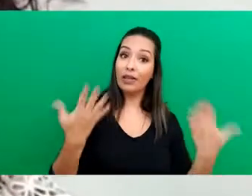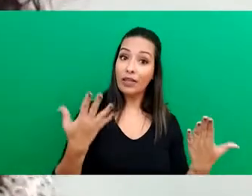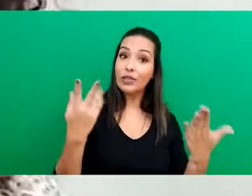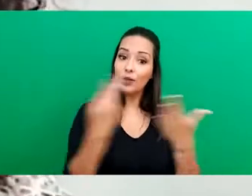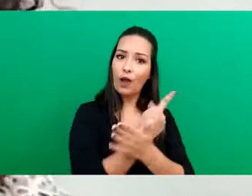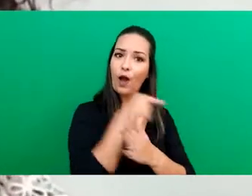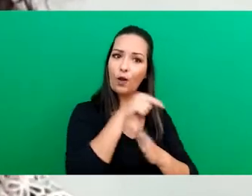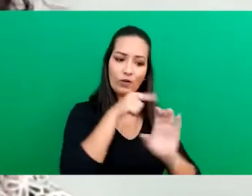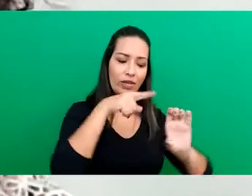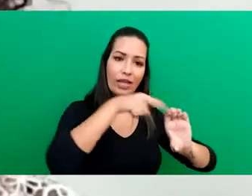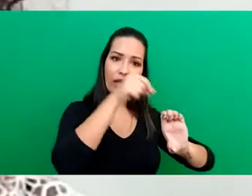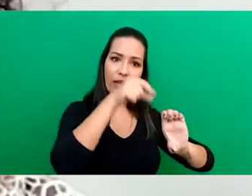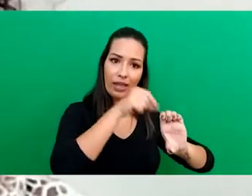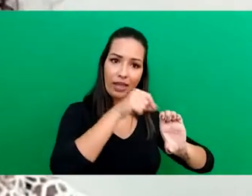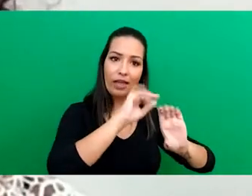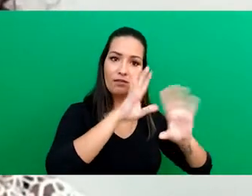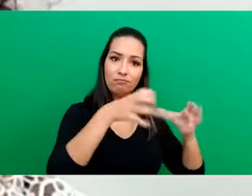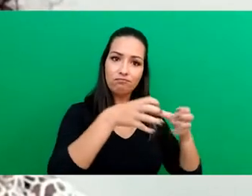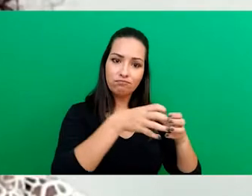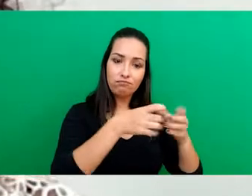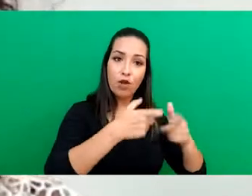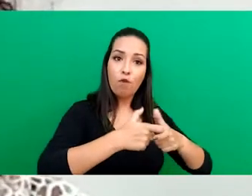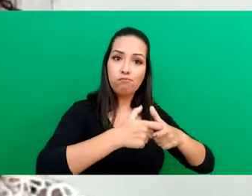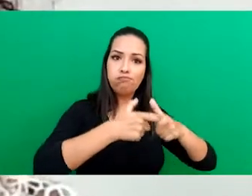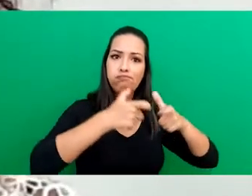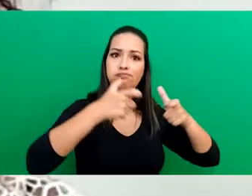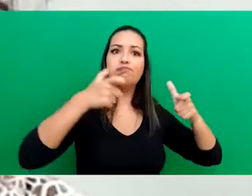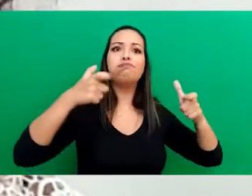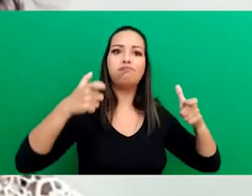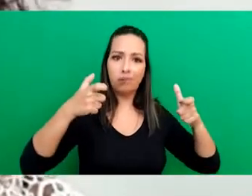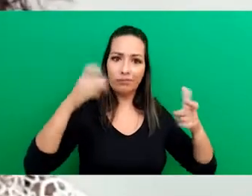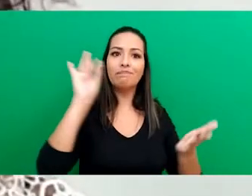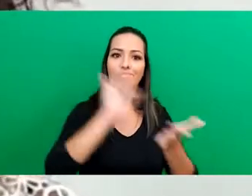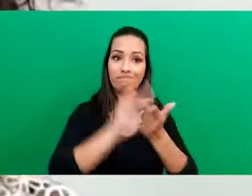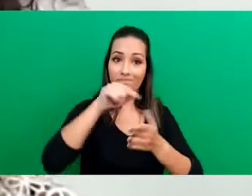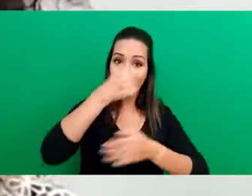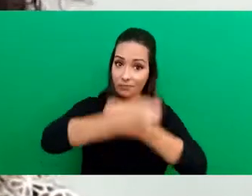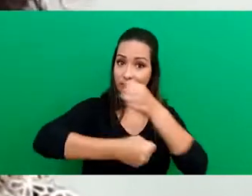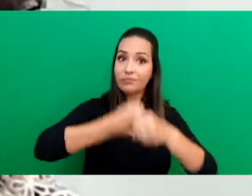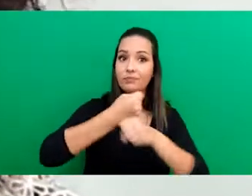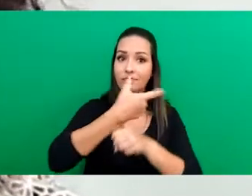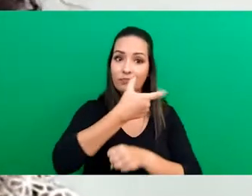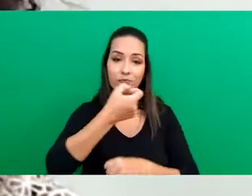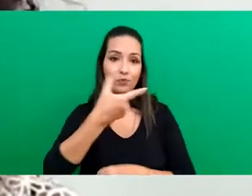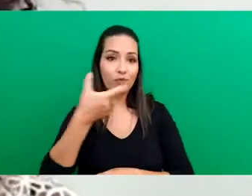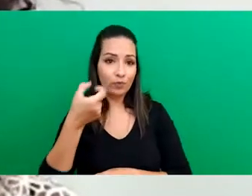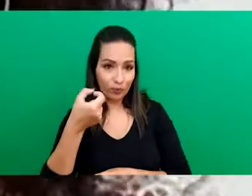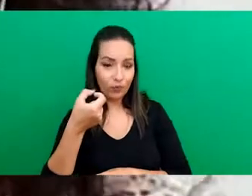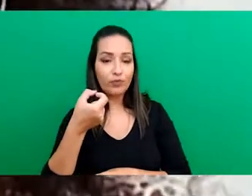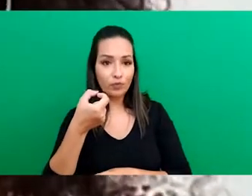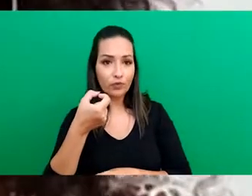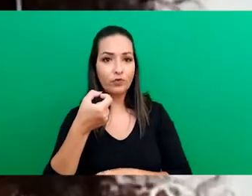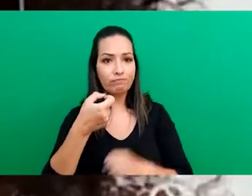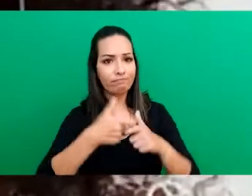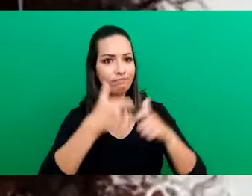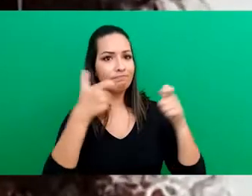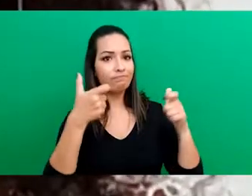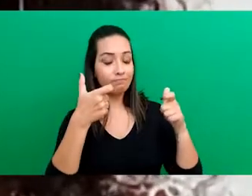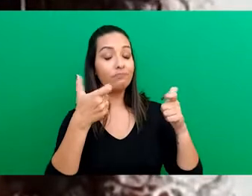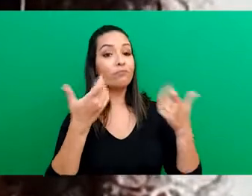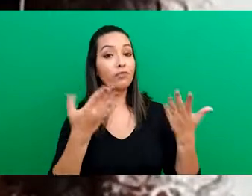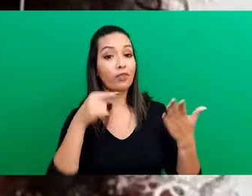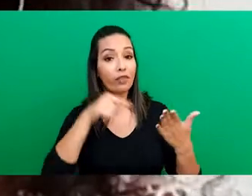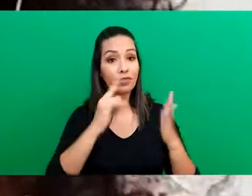empreendedores, microempreendedores individuais, aumentou significativamente esse ano, em 2020. Com esse